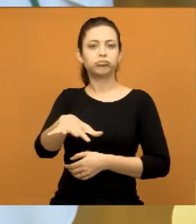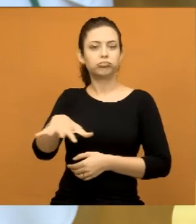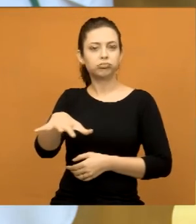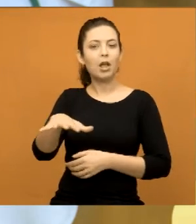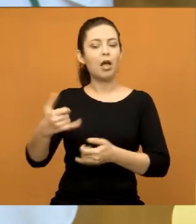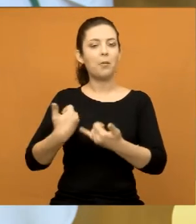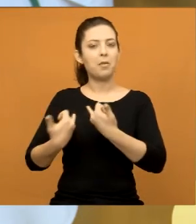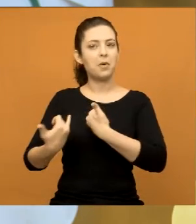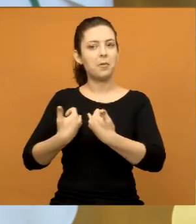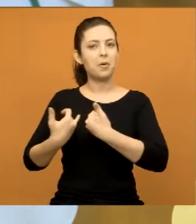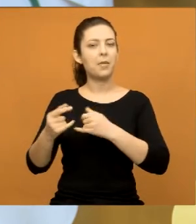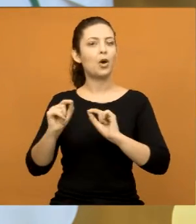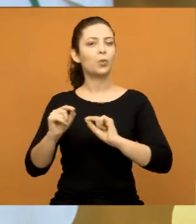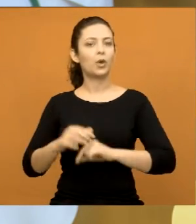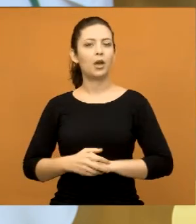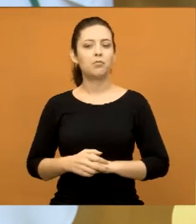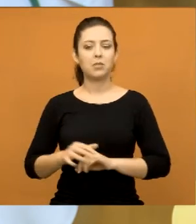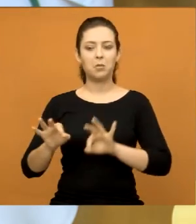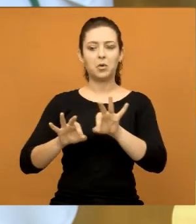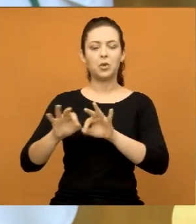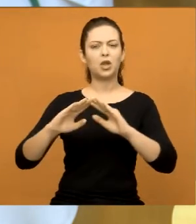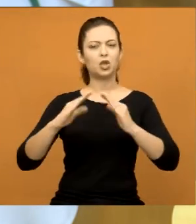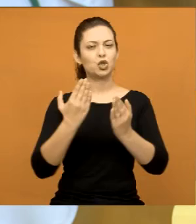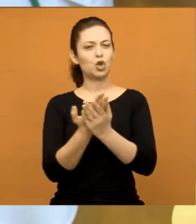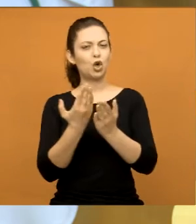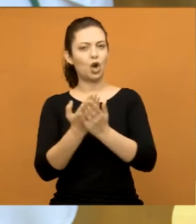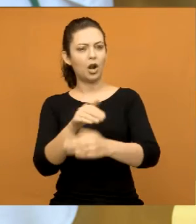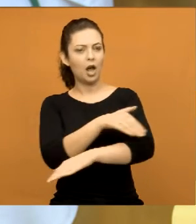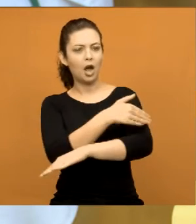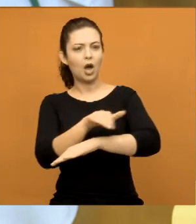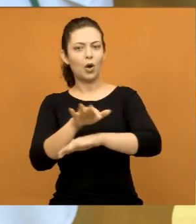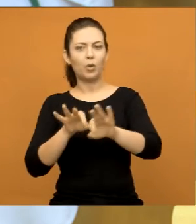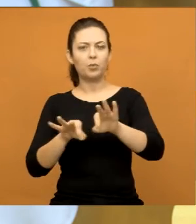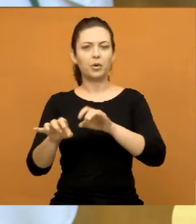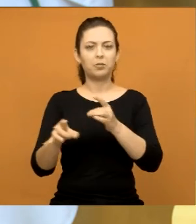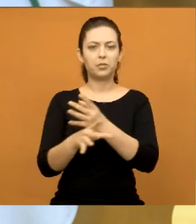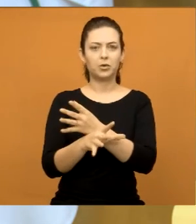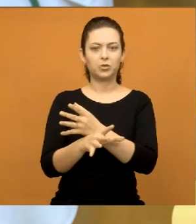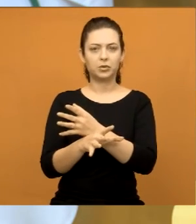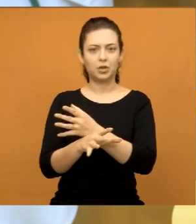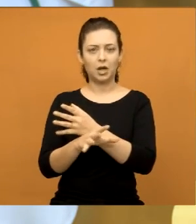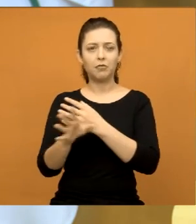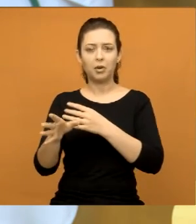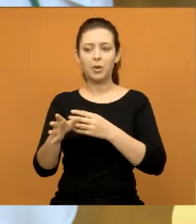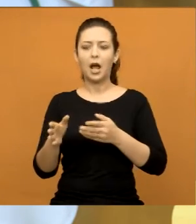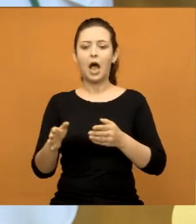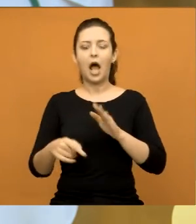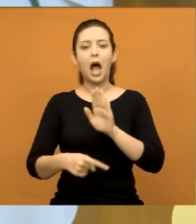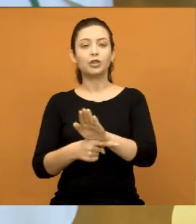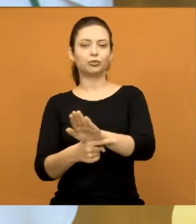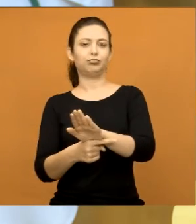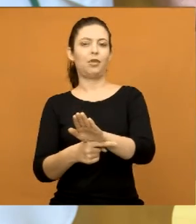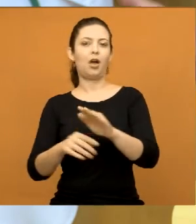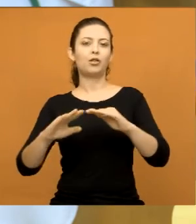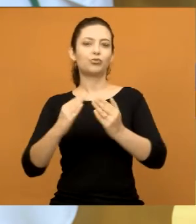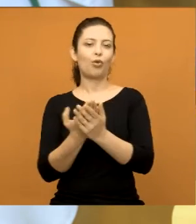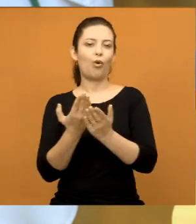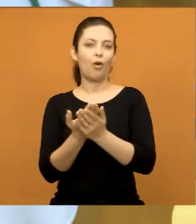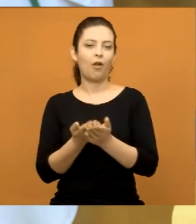eles que estão falando, que montaram uma escola naquela rua, e parece-me que foi para favorecer essa escola, Paulinho.